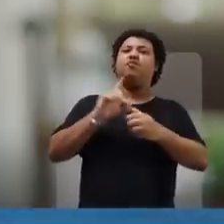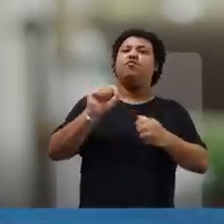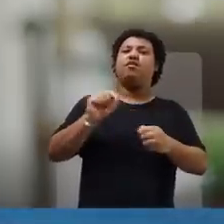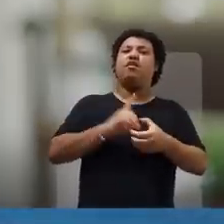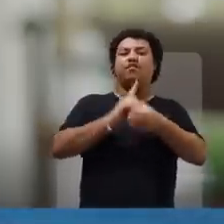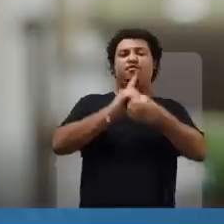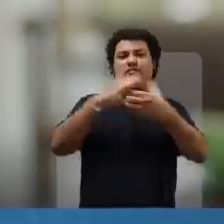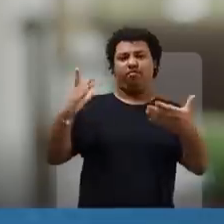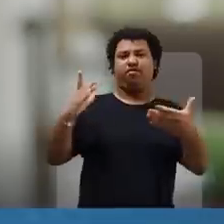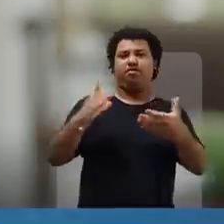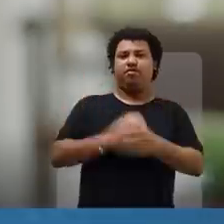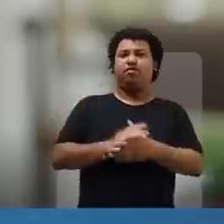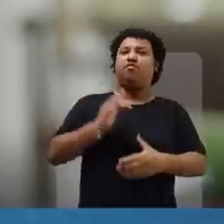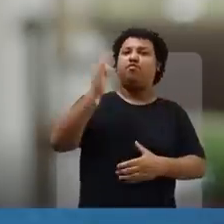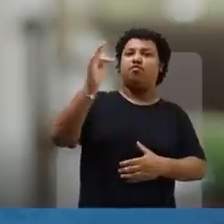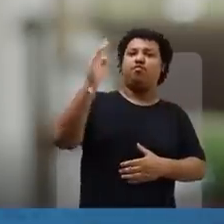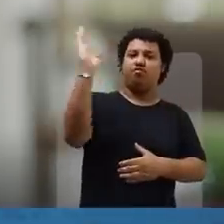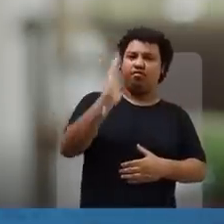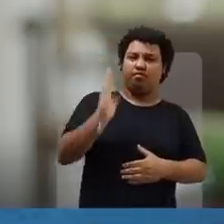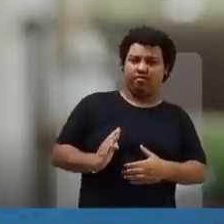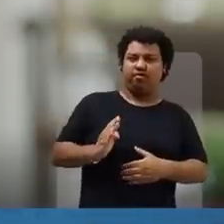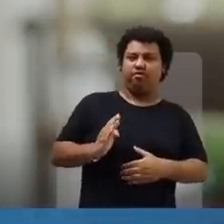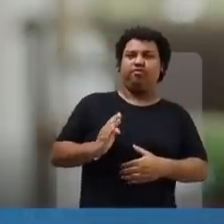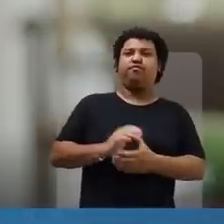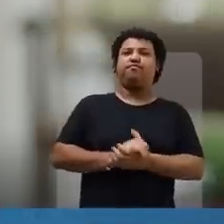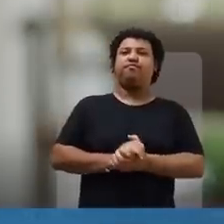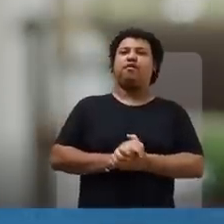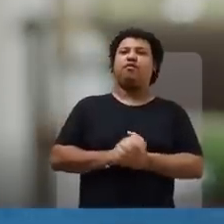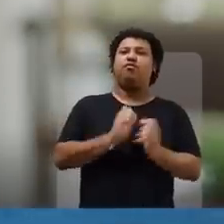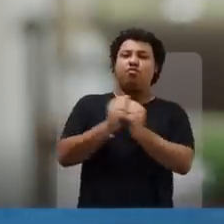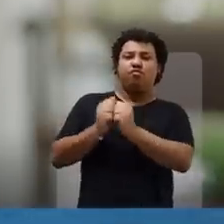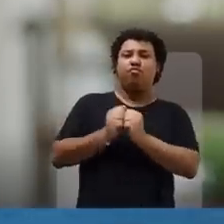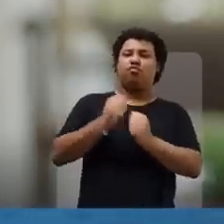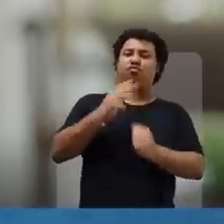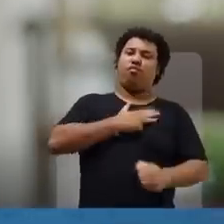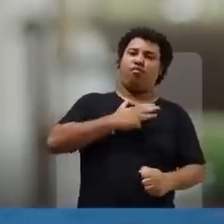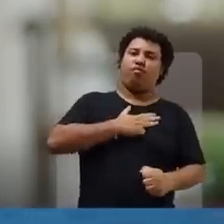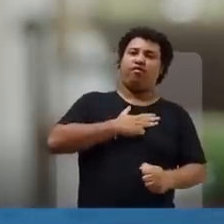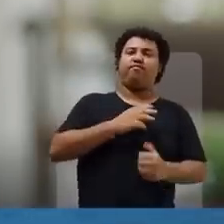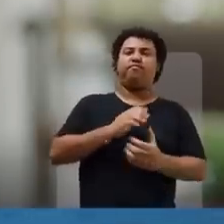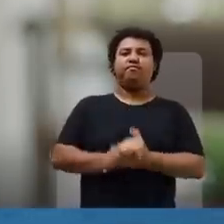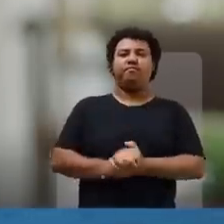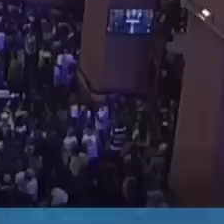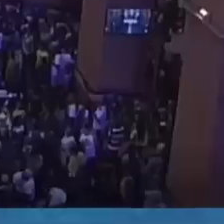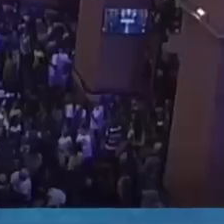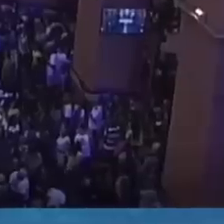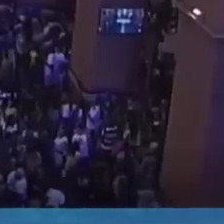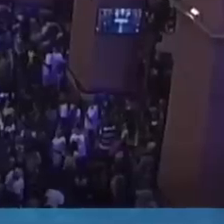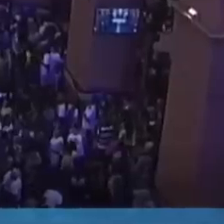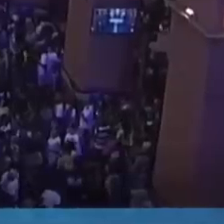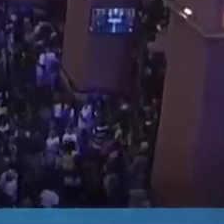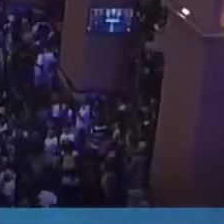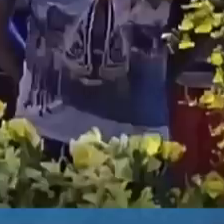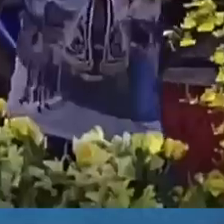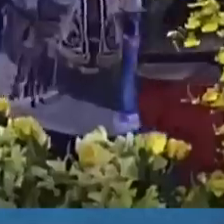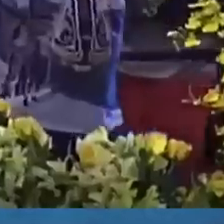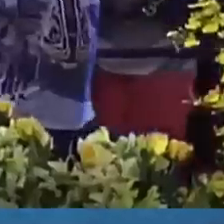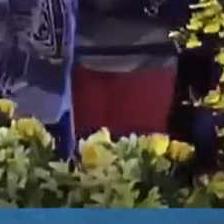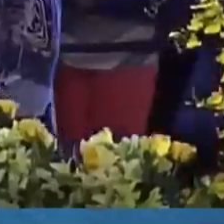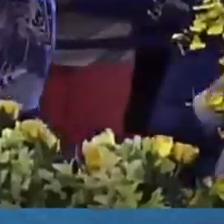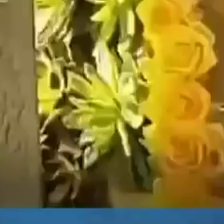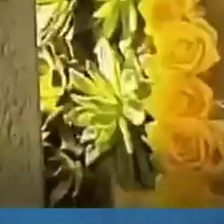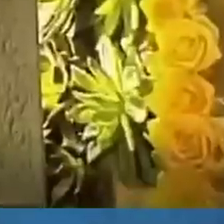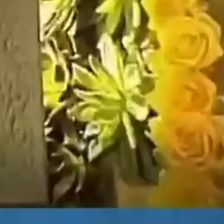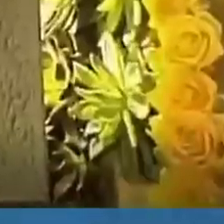muito maior. A democracia e o futuro do nosso país. Vamos com Lula pelo Brasil? Bolsonaro usou a celebração à